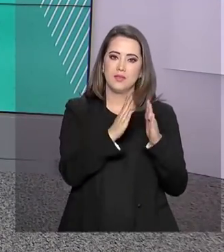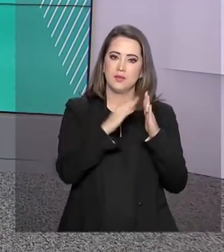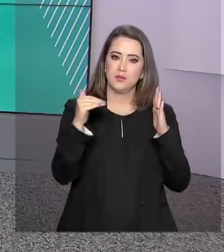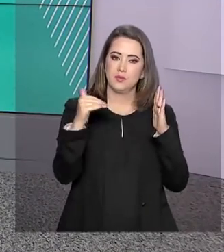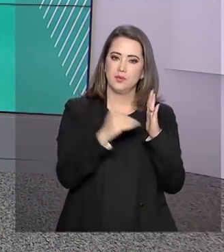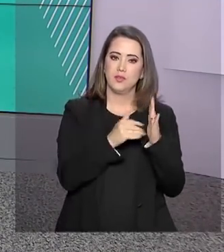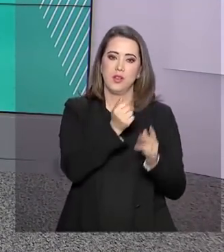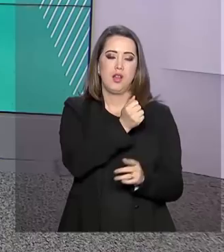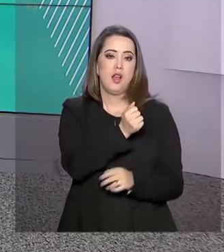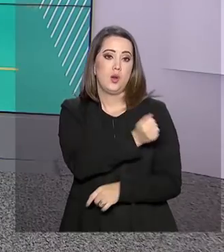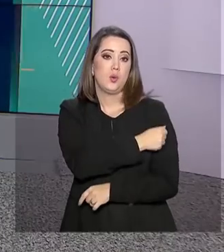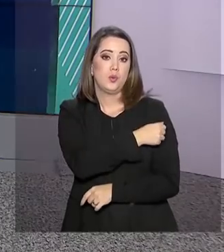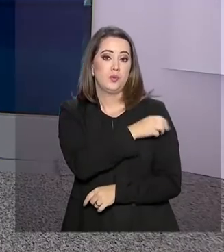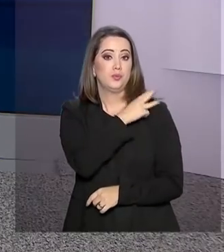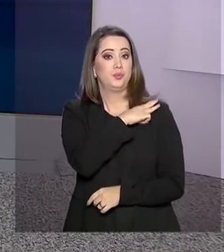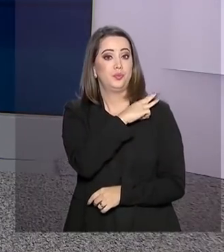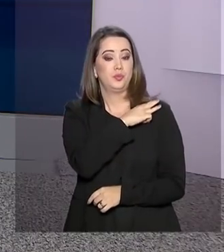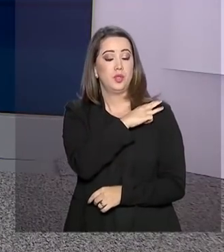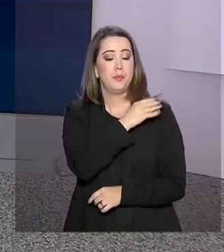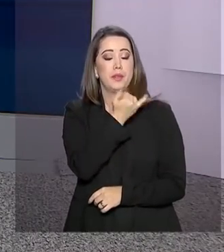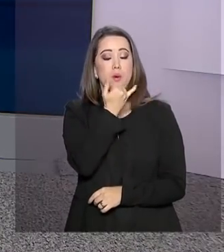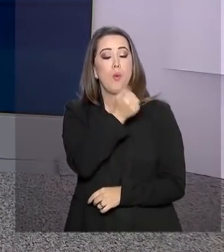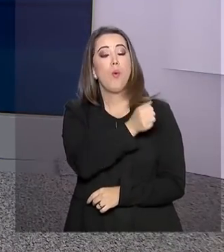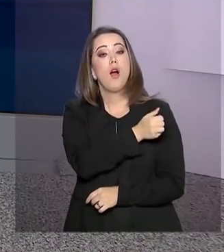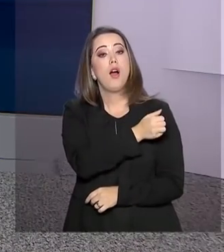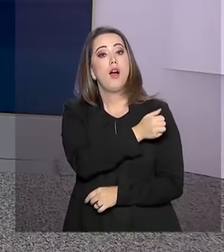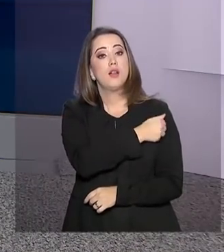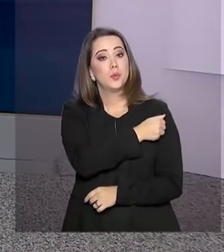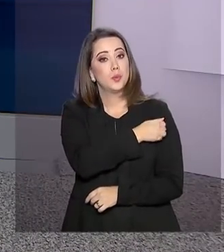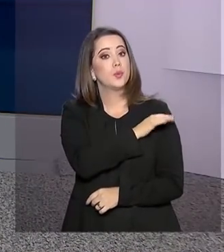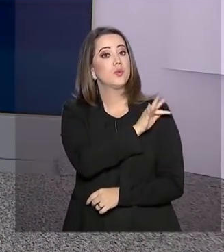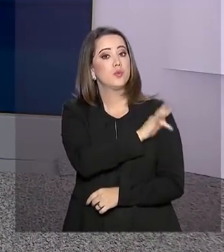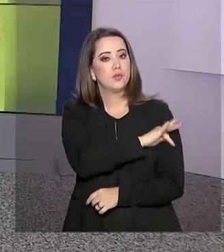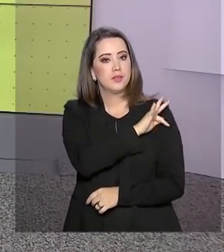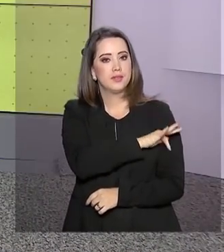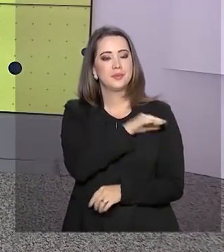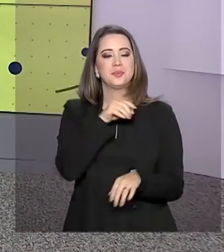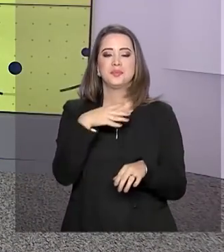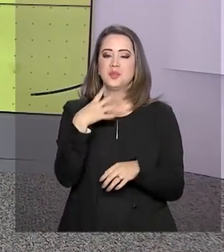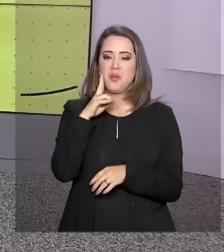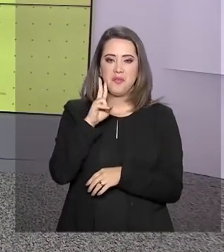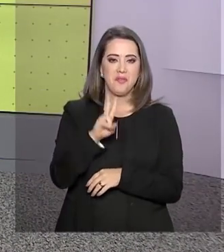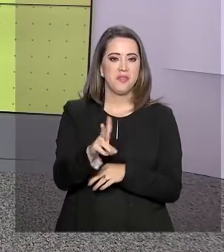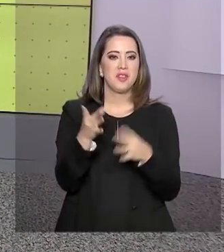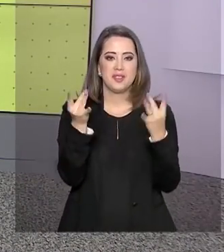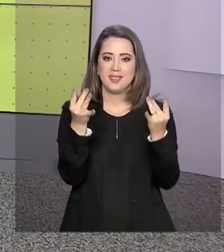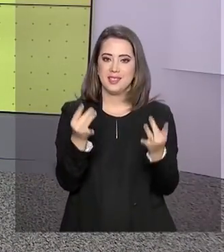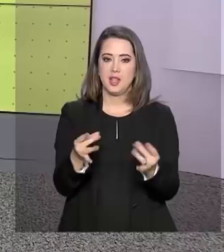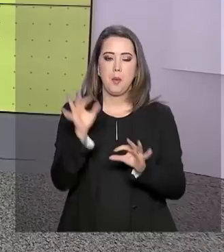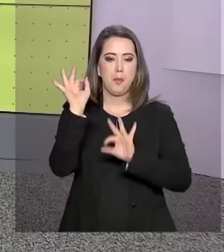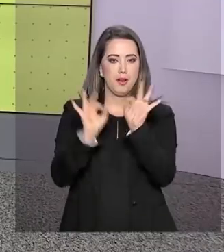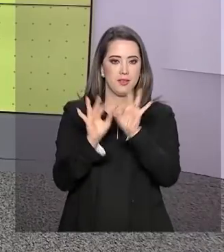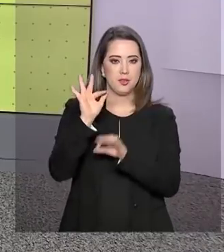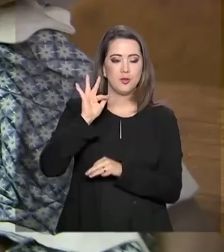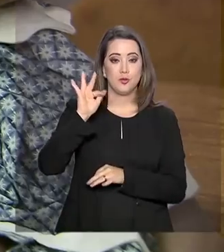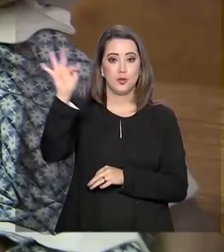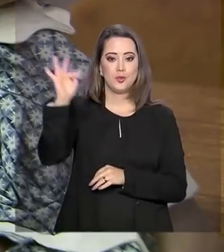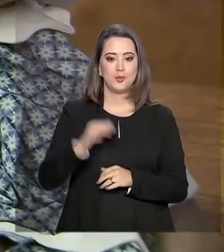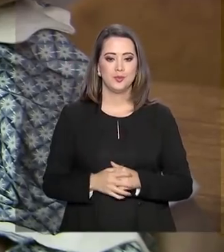alunos do Ensino Fundamental tiveram aulas sobre cidadania. E ali, os pequenos estudantes fizeram grandes planos.